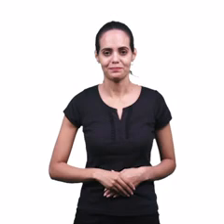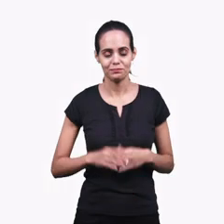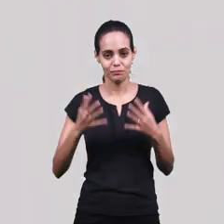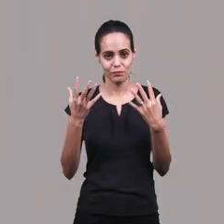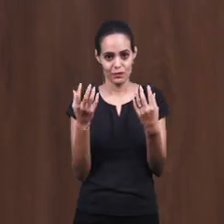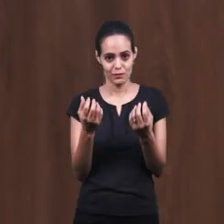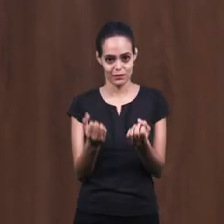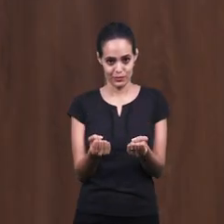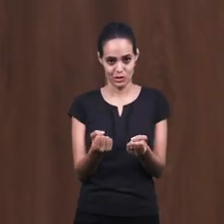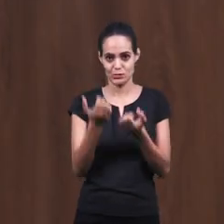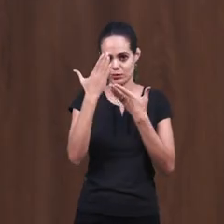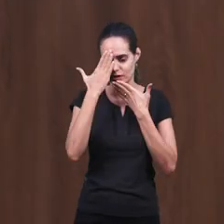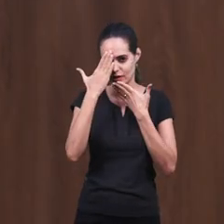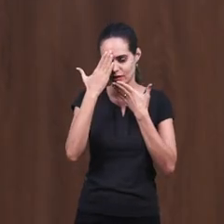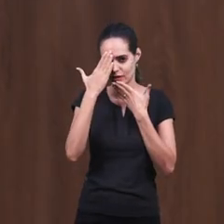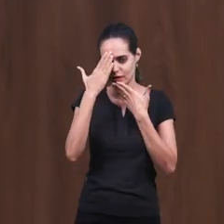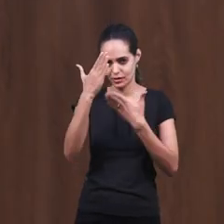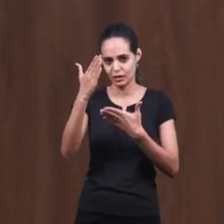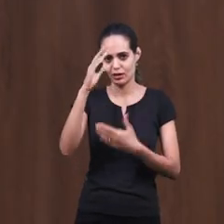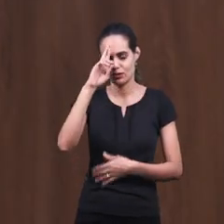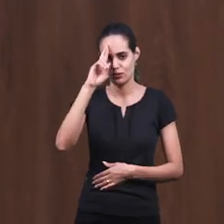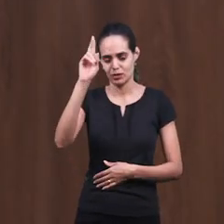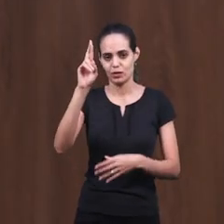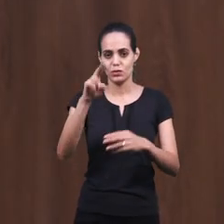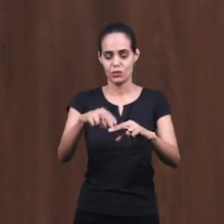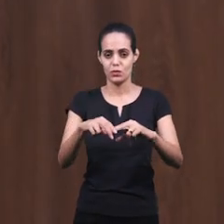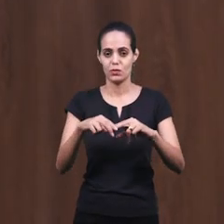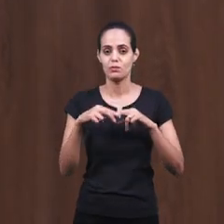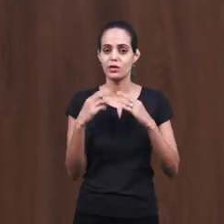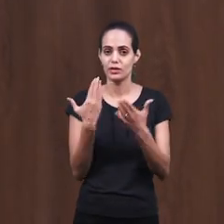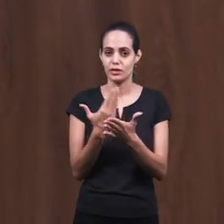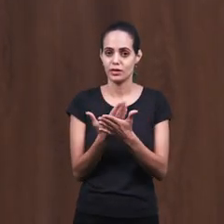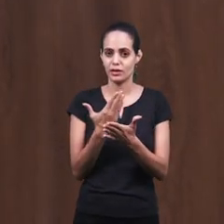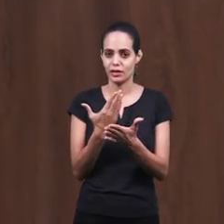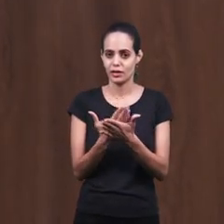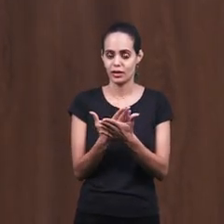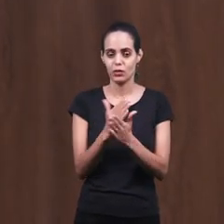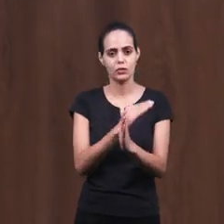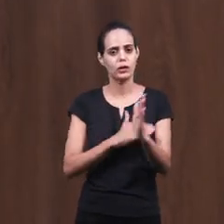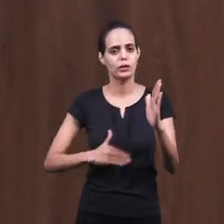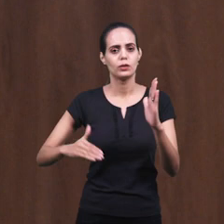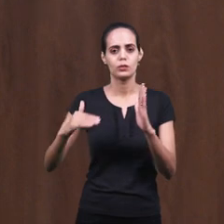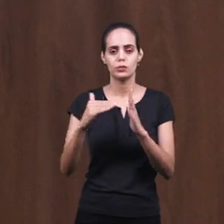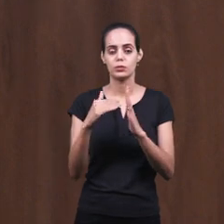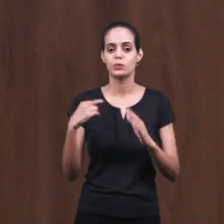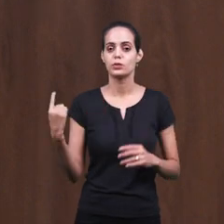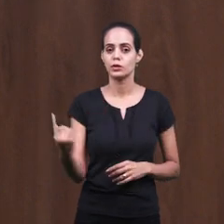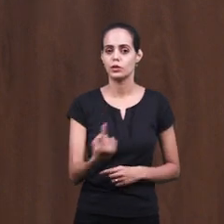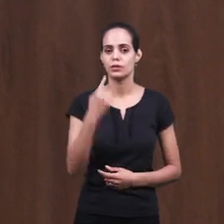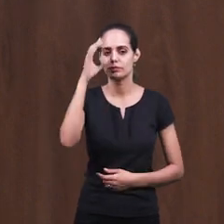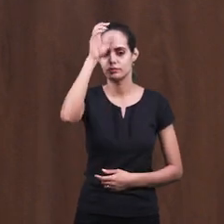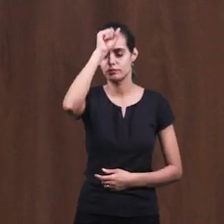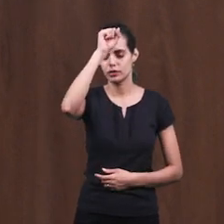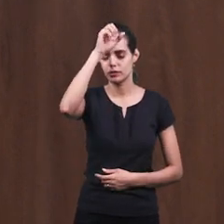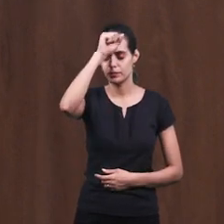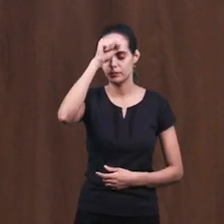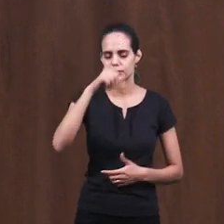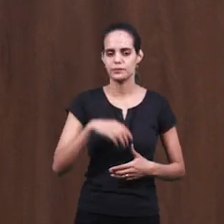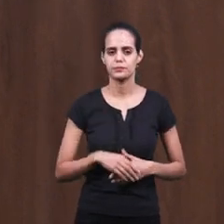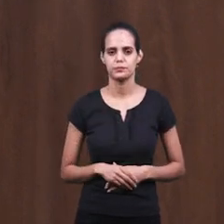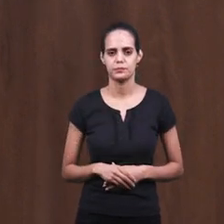Vamos glorificar o Senhor Pela nossa aula Por tudo que nós aprendemos